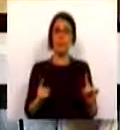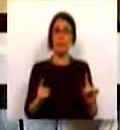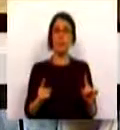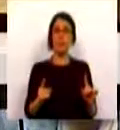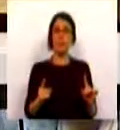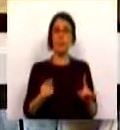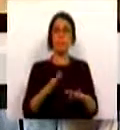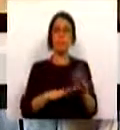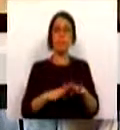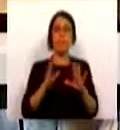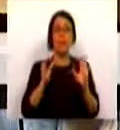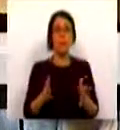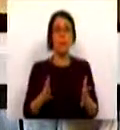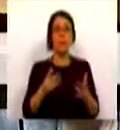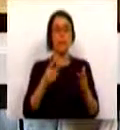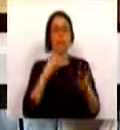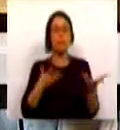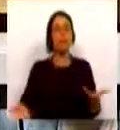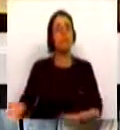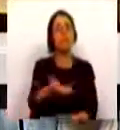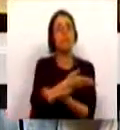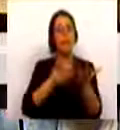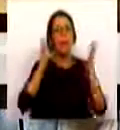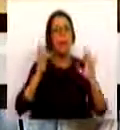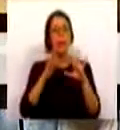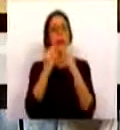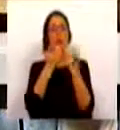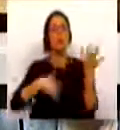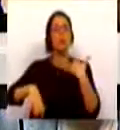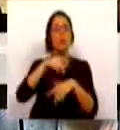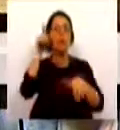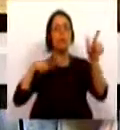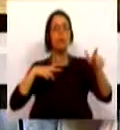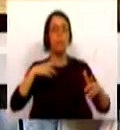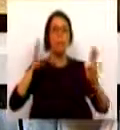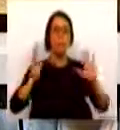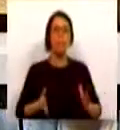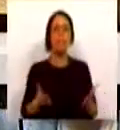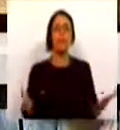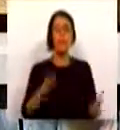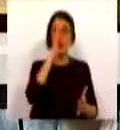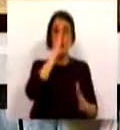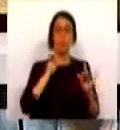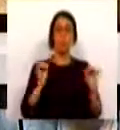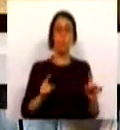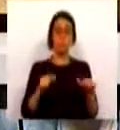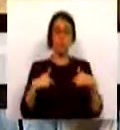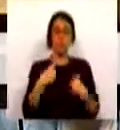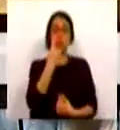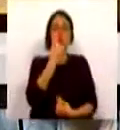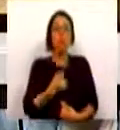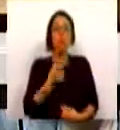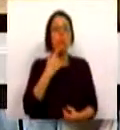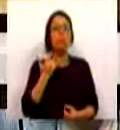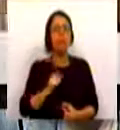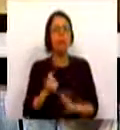tenho feito que é preciso uma mobilização da sociedade portuguesa. O Governo, só por si, não